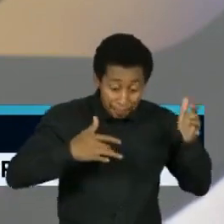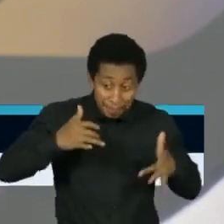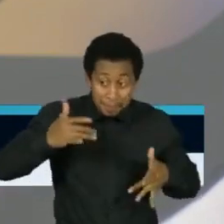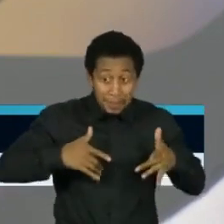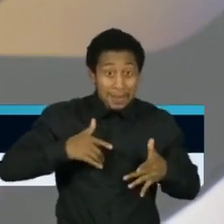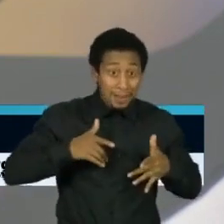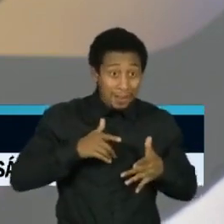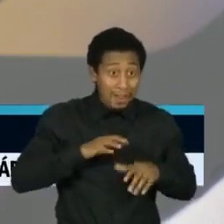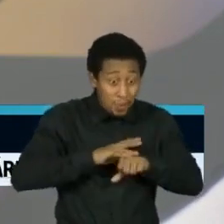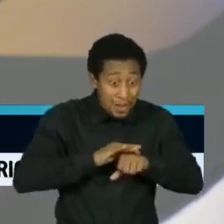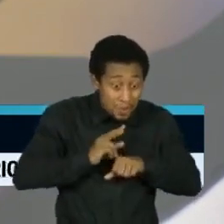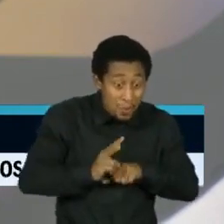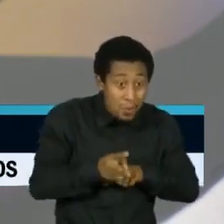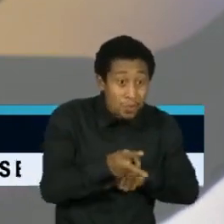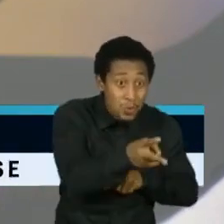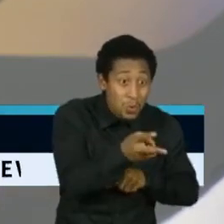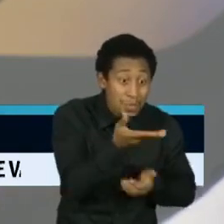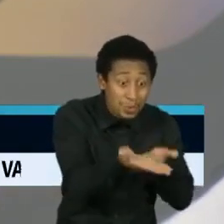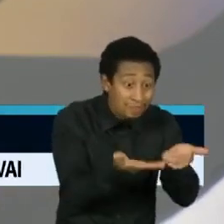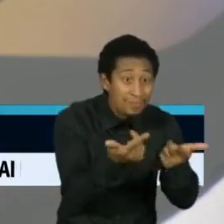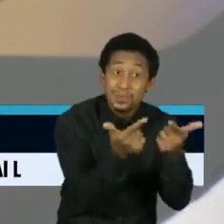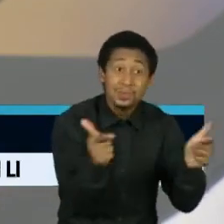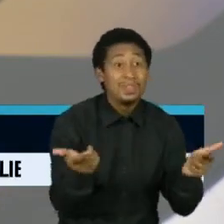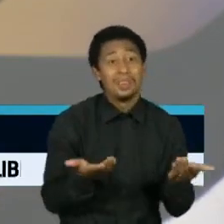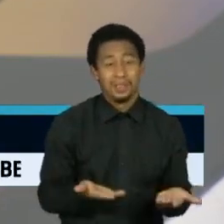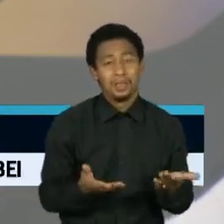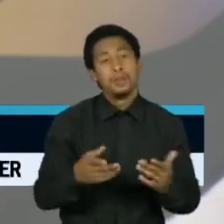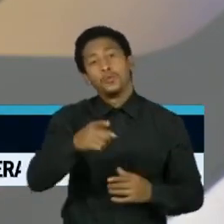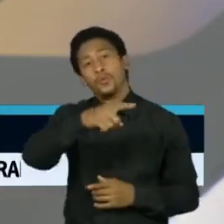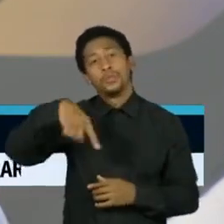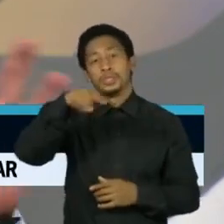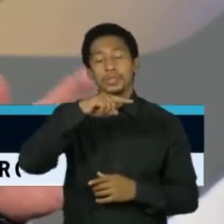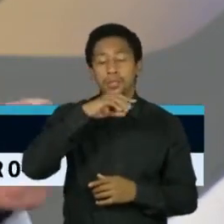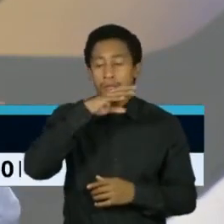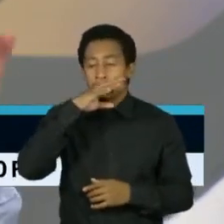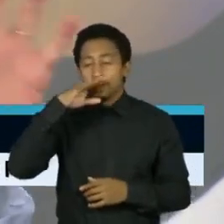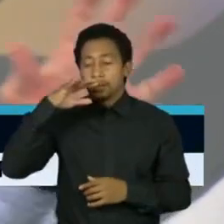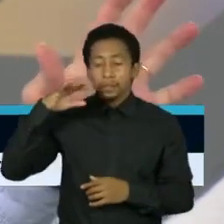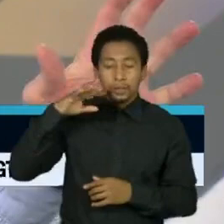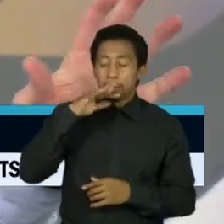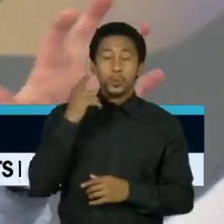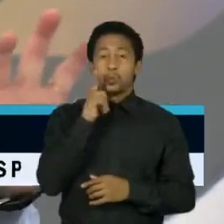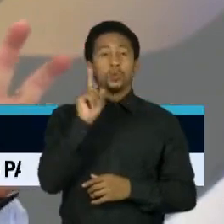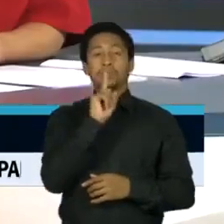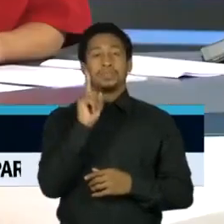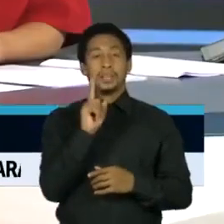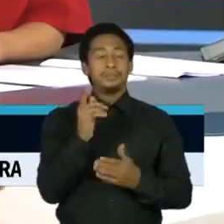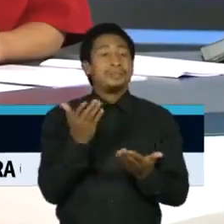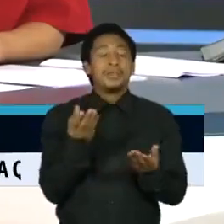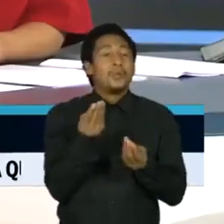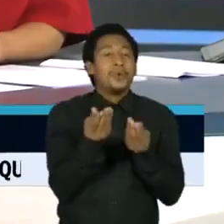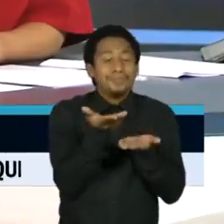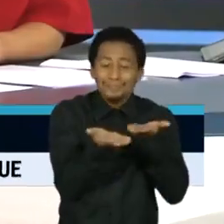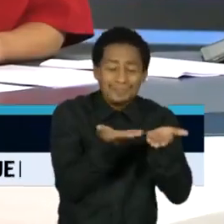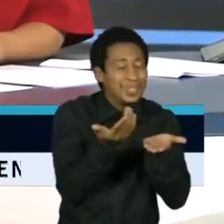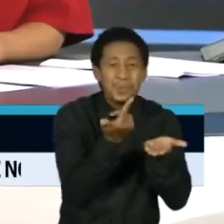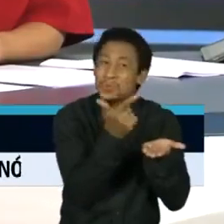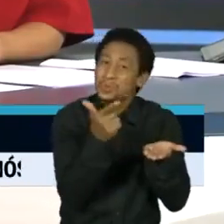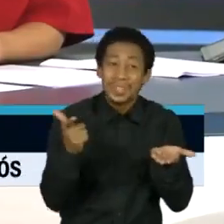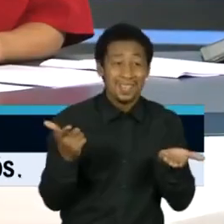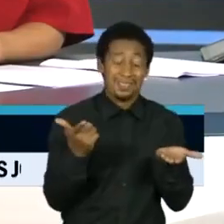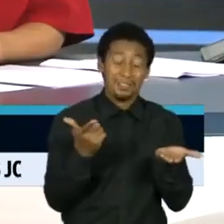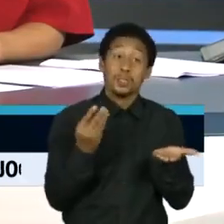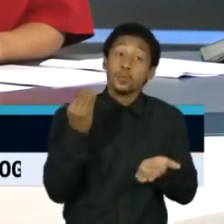você devolve a capacidade de cheirar? Tem fisioterapia para isso? Estão começando a inventar alguns tipos de exercícios